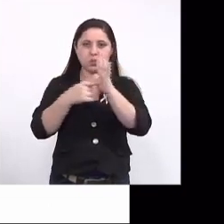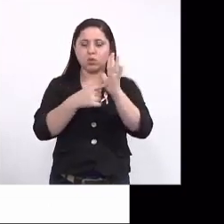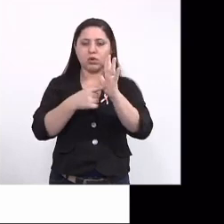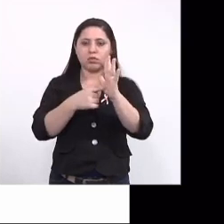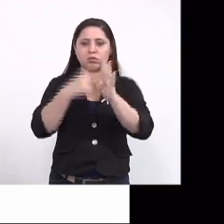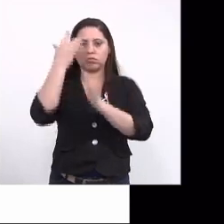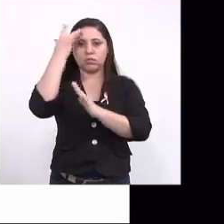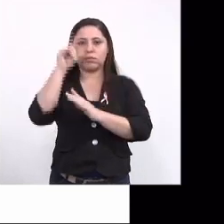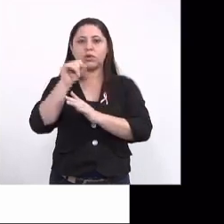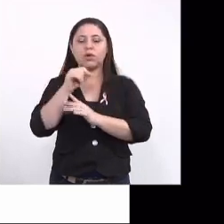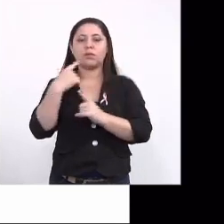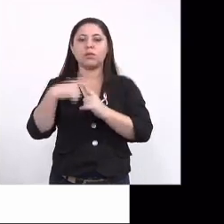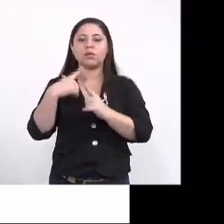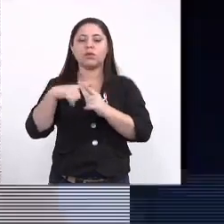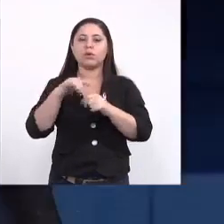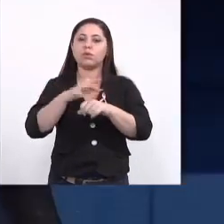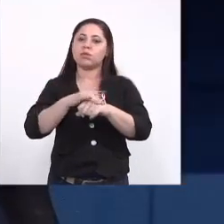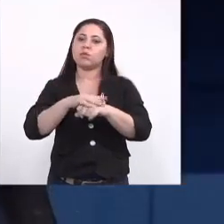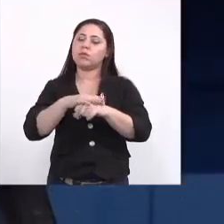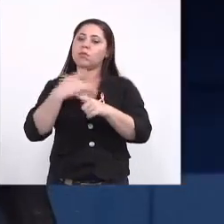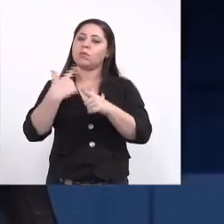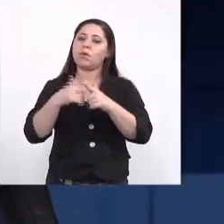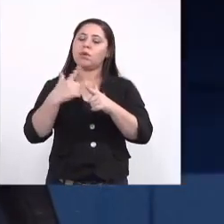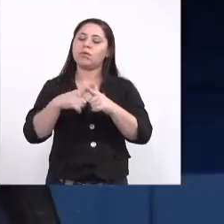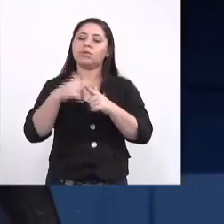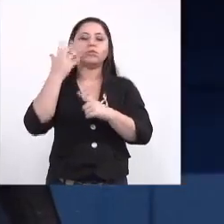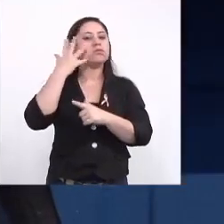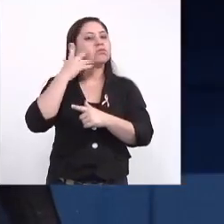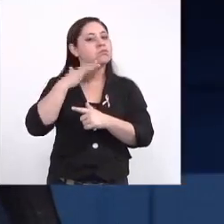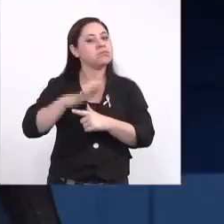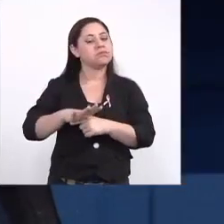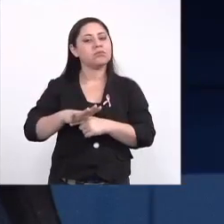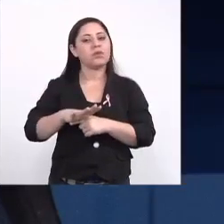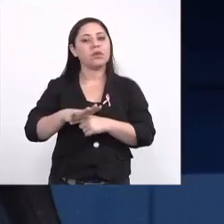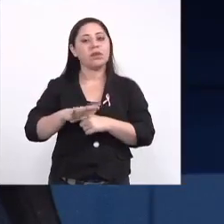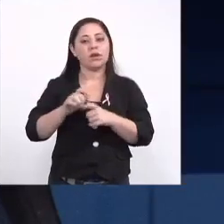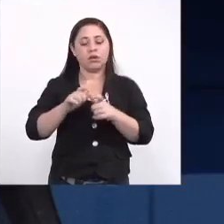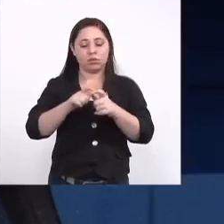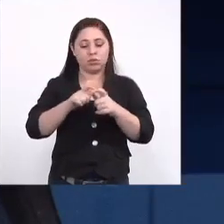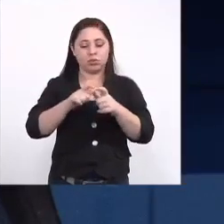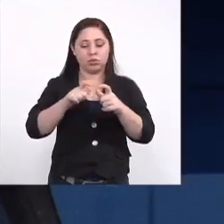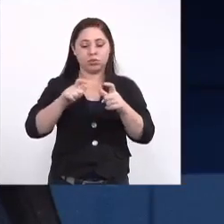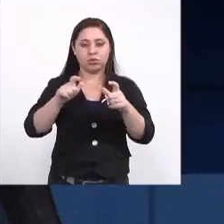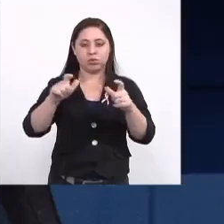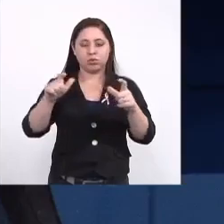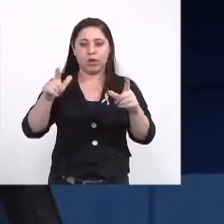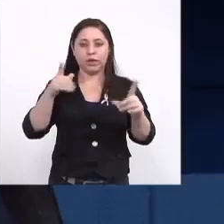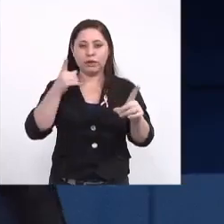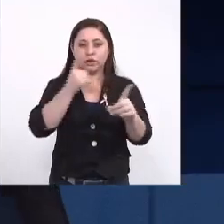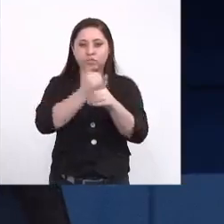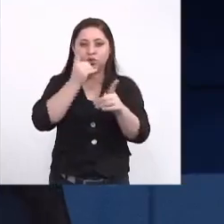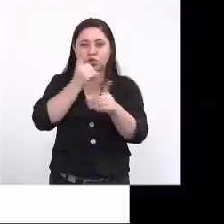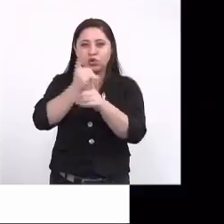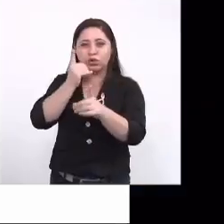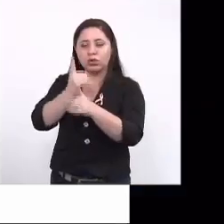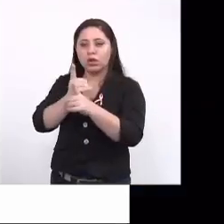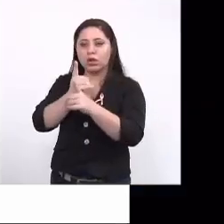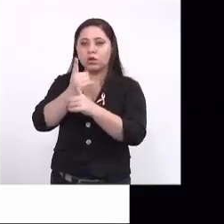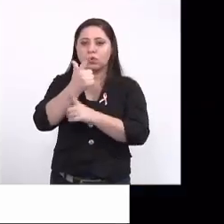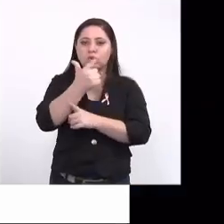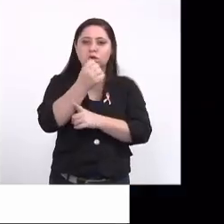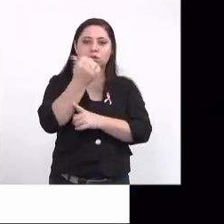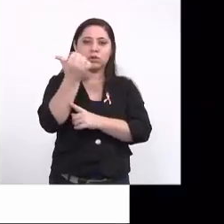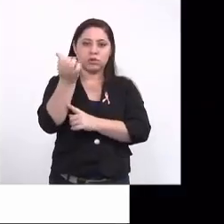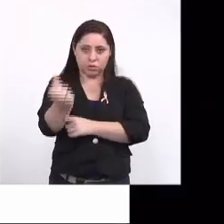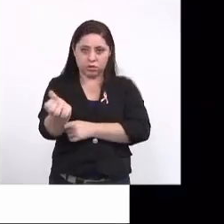sem saber o que causou essa anomalia congênita na criança. Então, o maior período de notificações, o maior número de notificações foi de 2016.